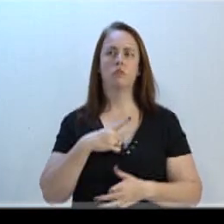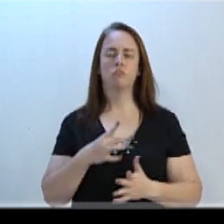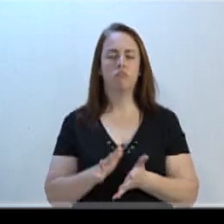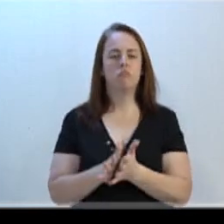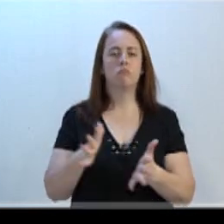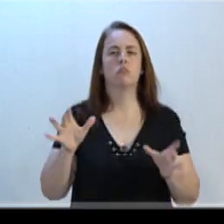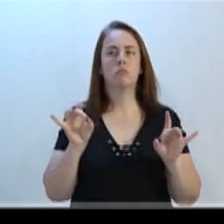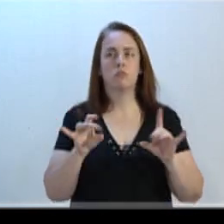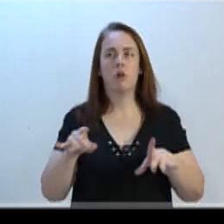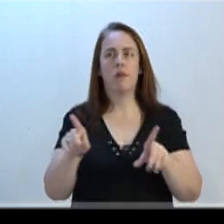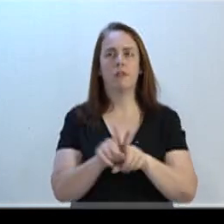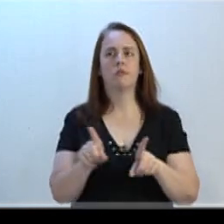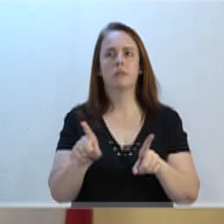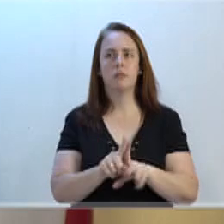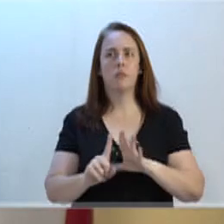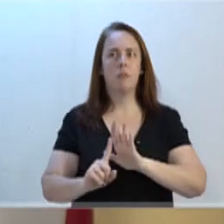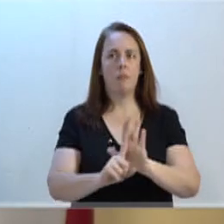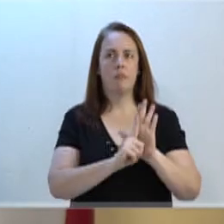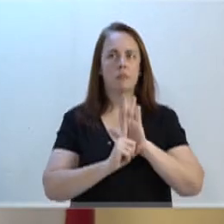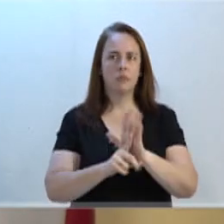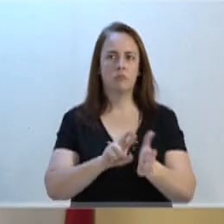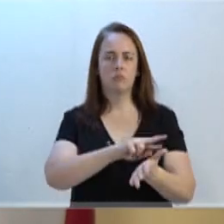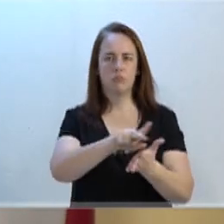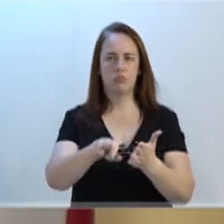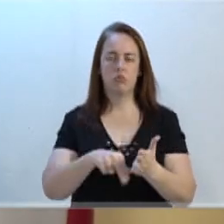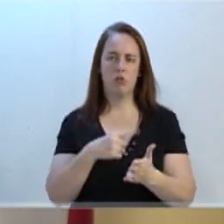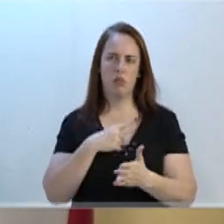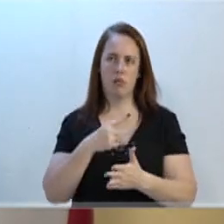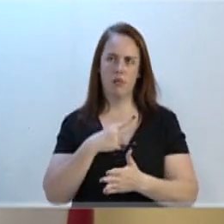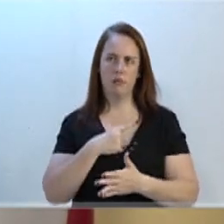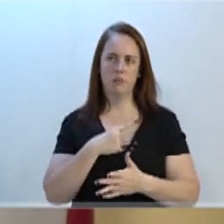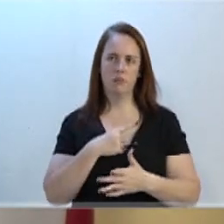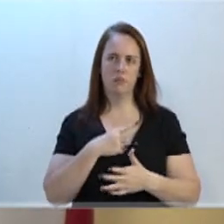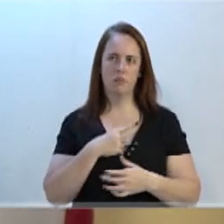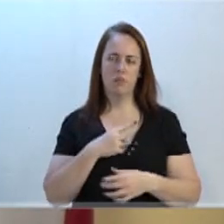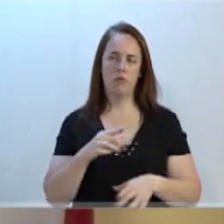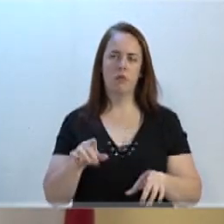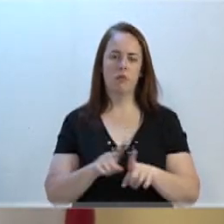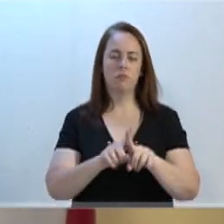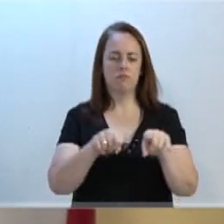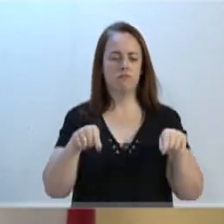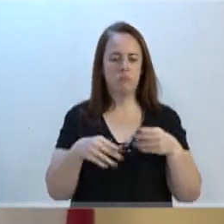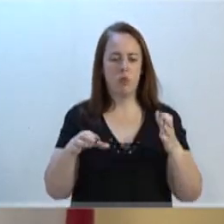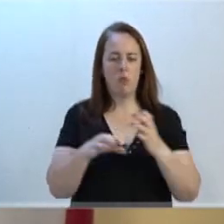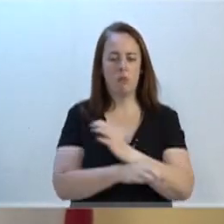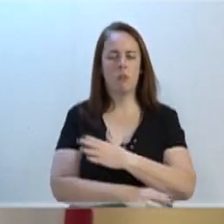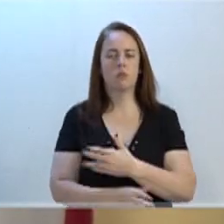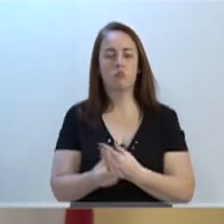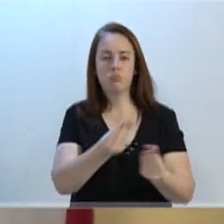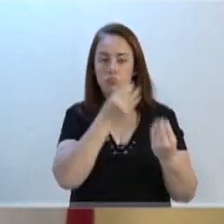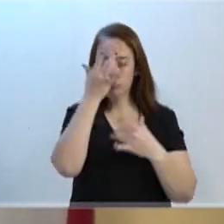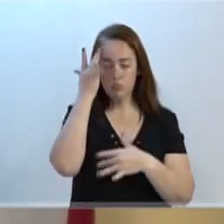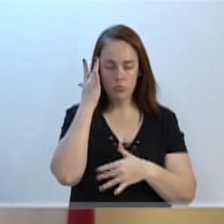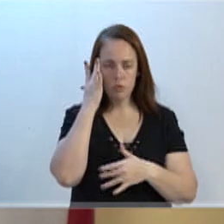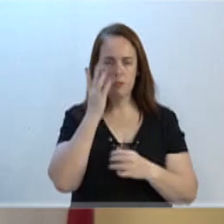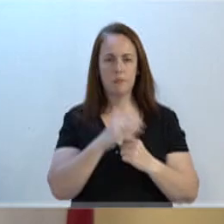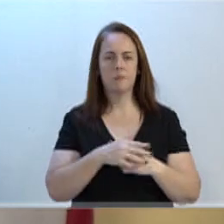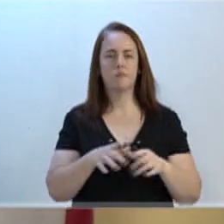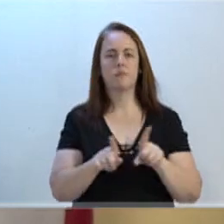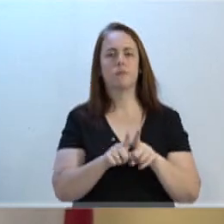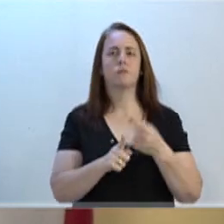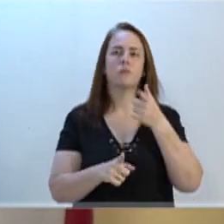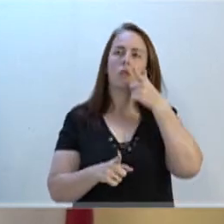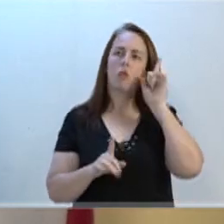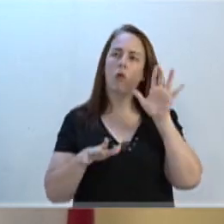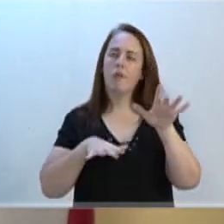especial, bem como as apresentações diversas que lá estivemos, o salão completamente lotado. Também estive ontem